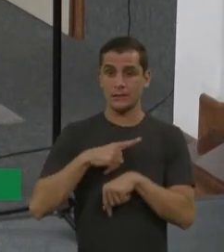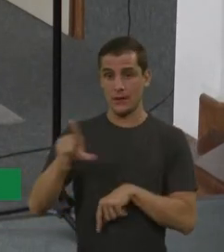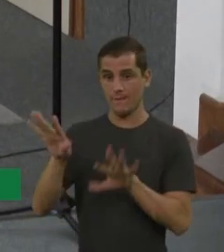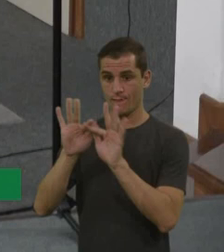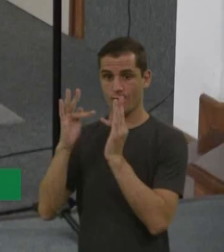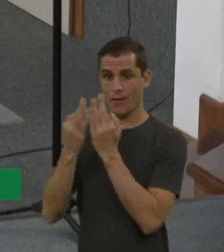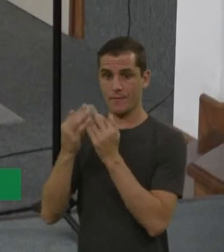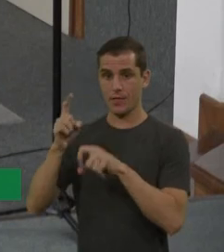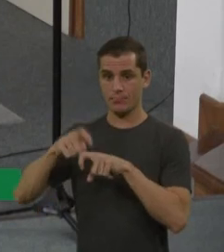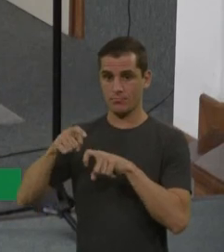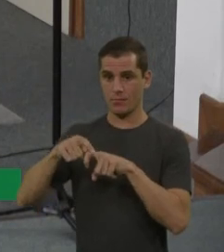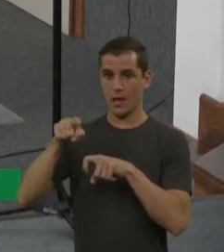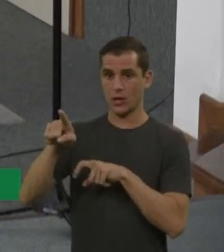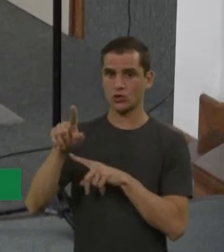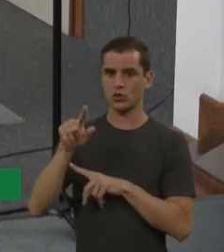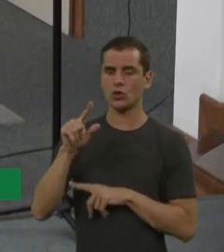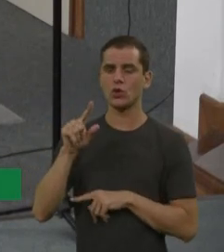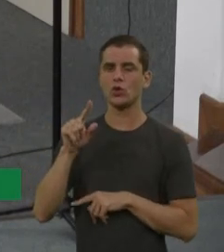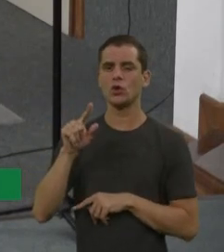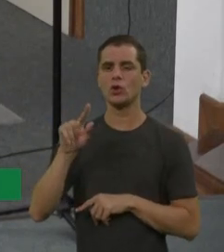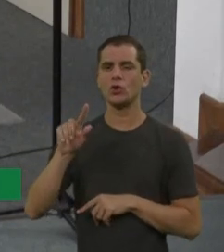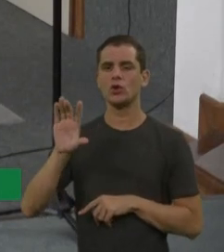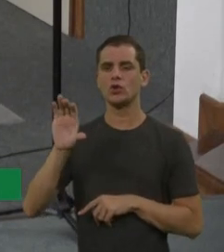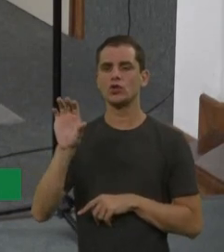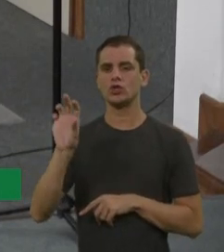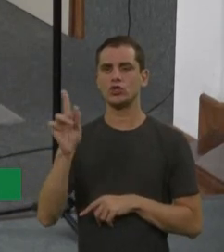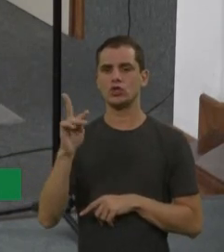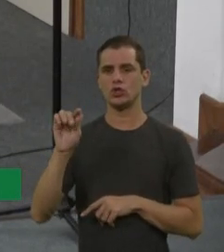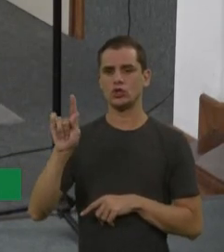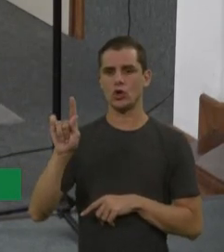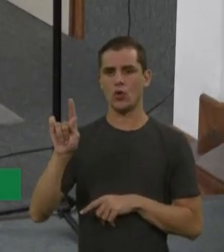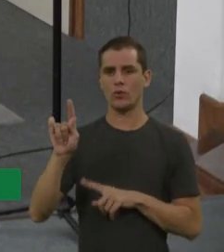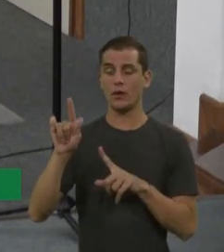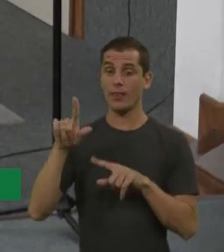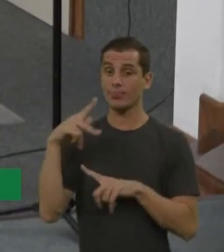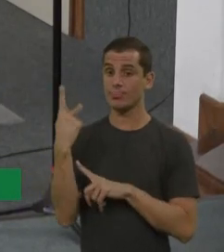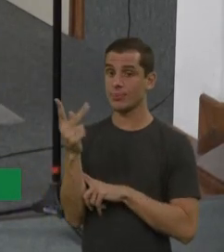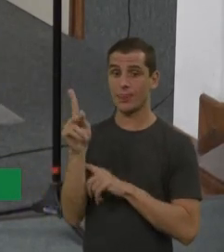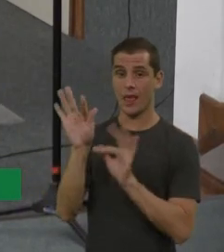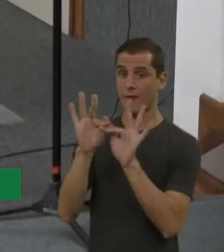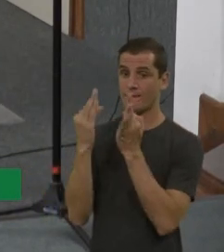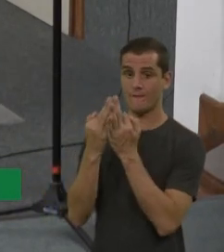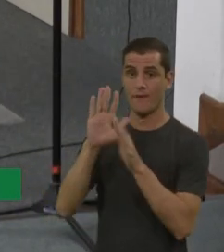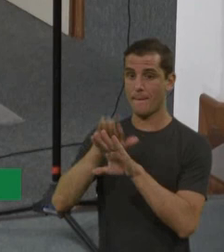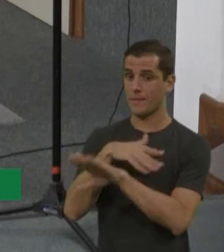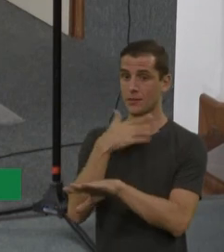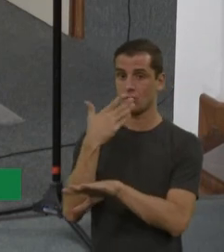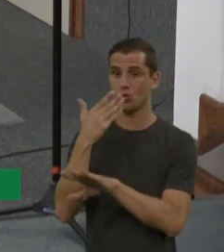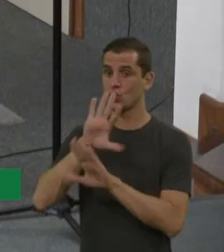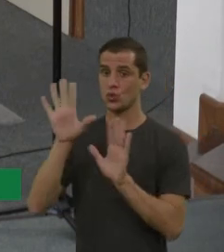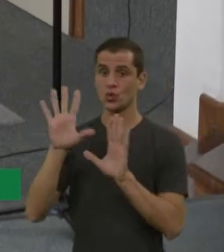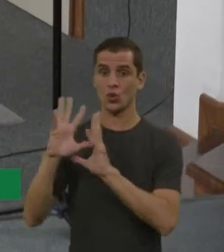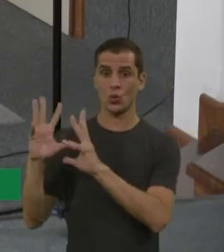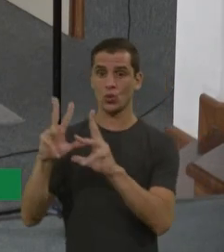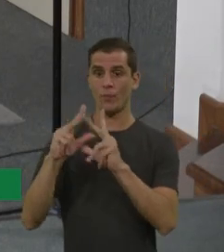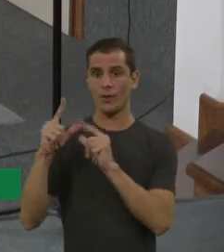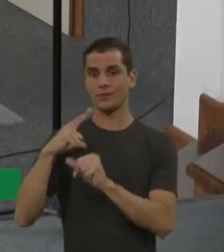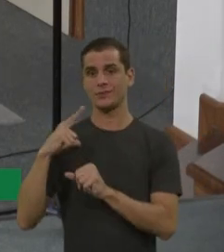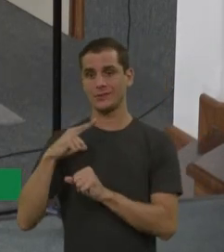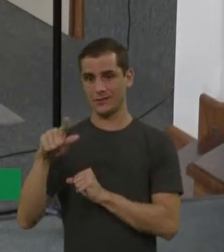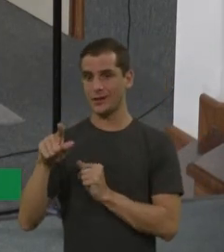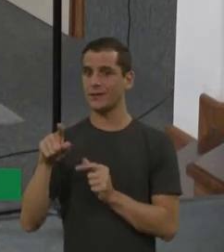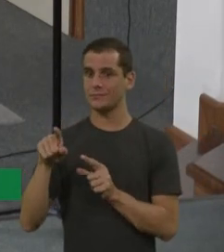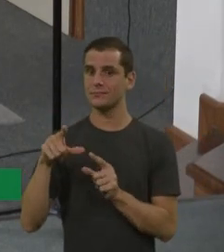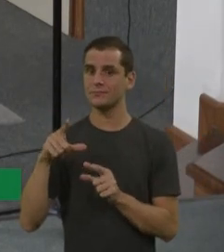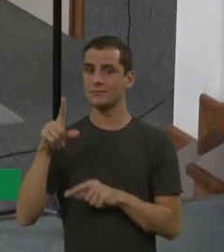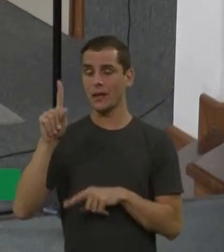que a família inteira tem praticamente a cardiopatia. Eles têm um pouco mais de fenótipo, assim, o físico, mas basicamente o comprometimento